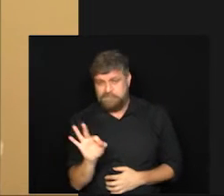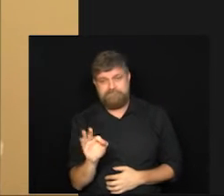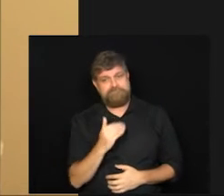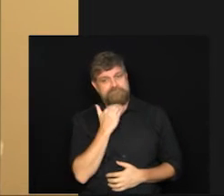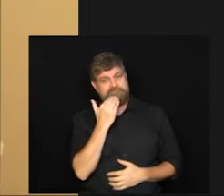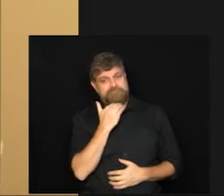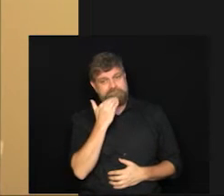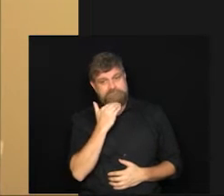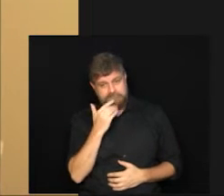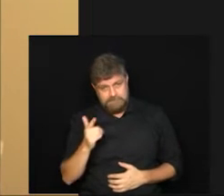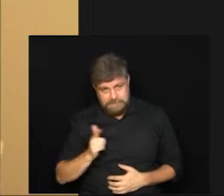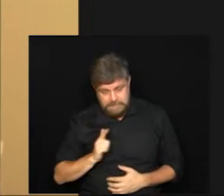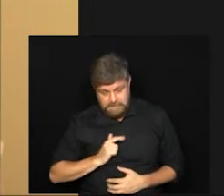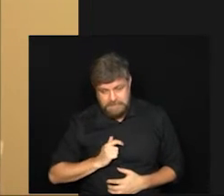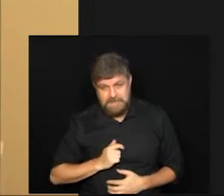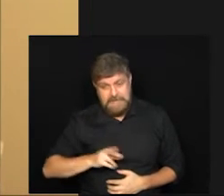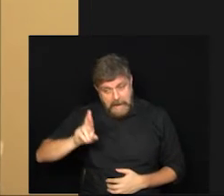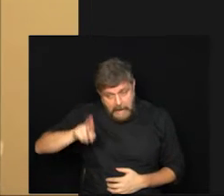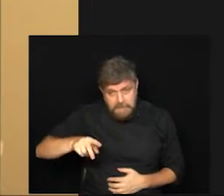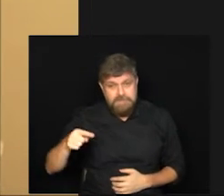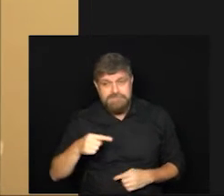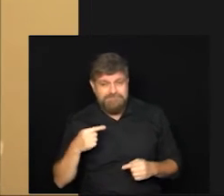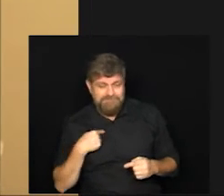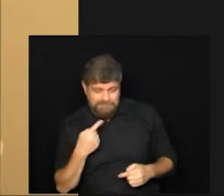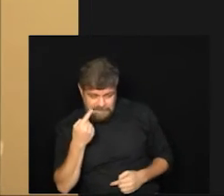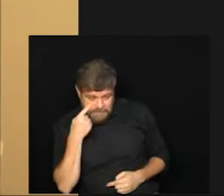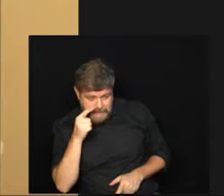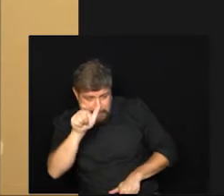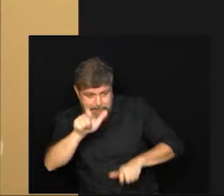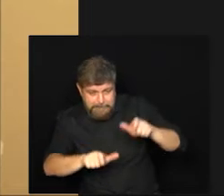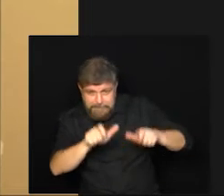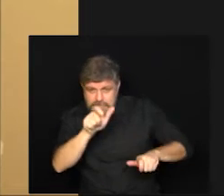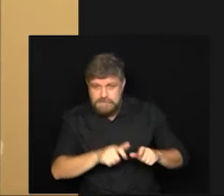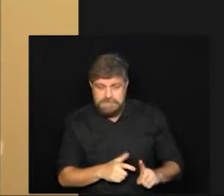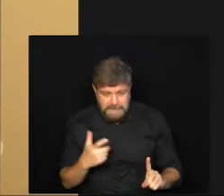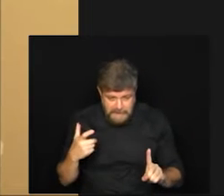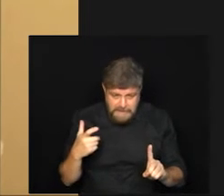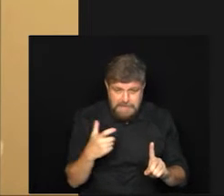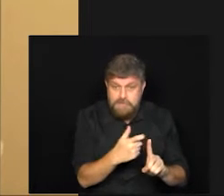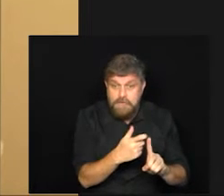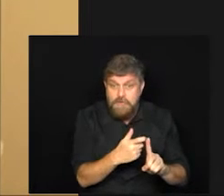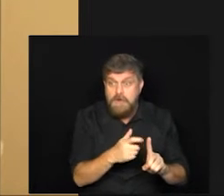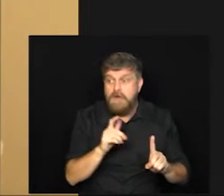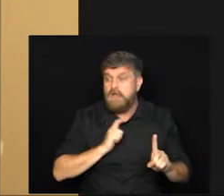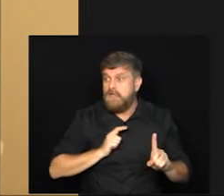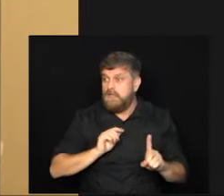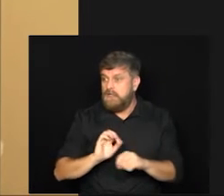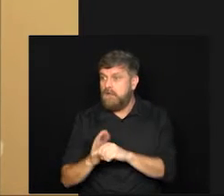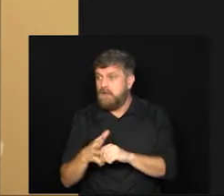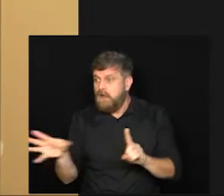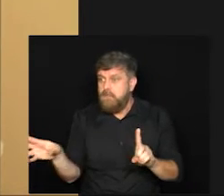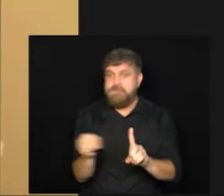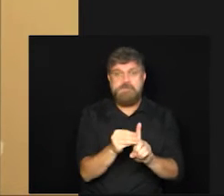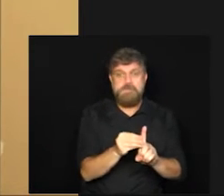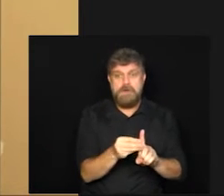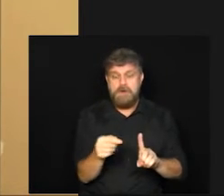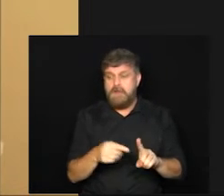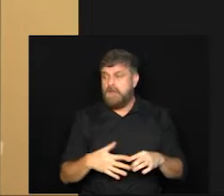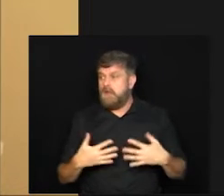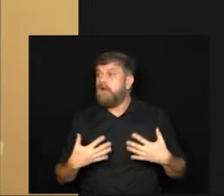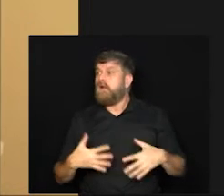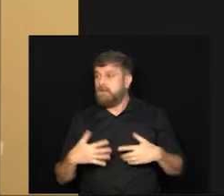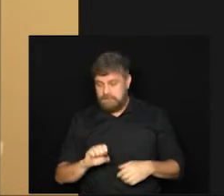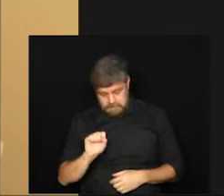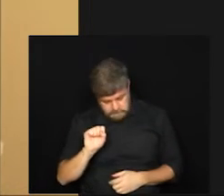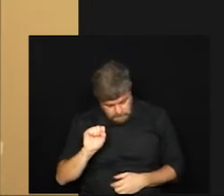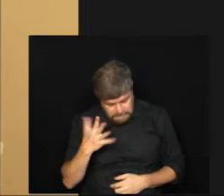por isso é por essa razão a gente vê casos aí de infectados após uma dose de vacina